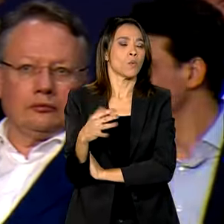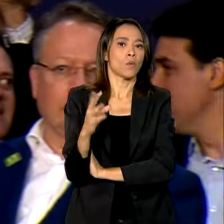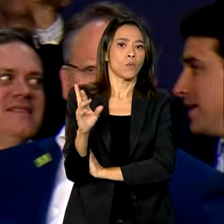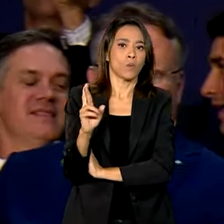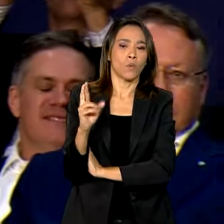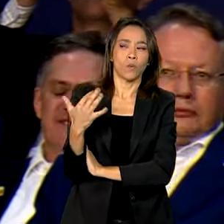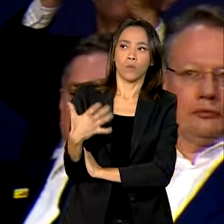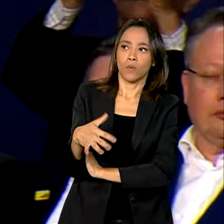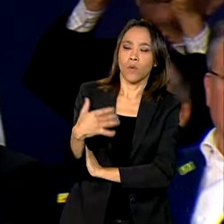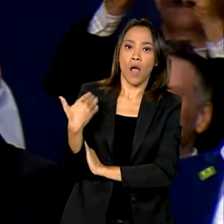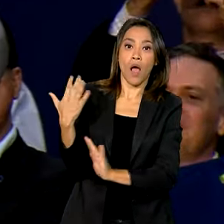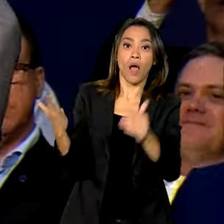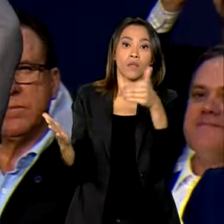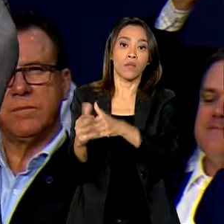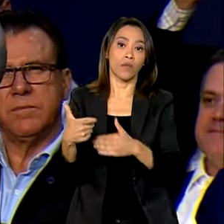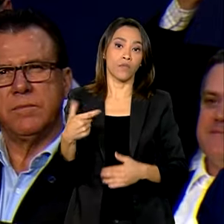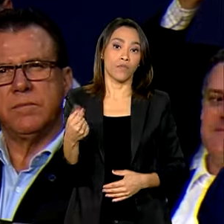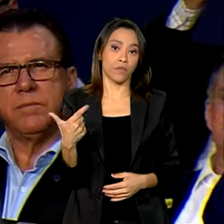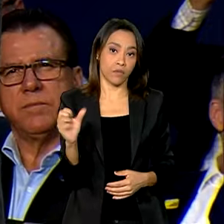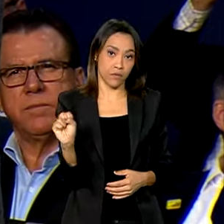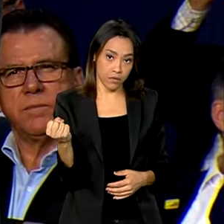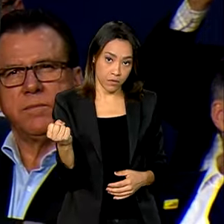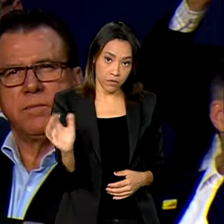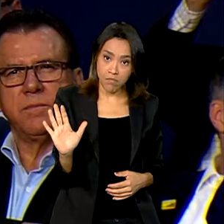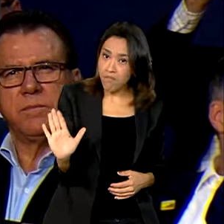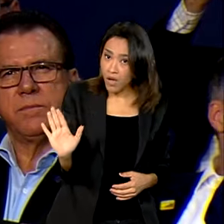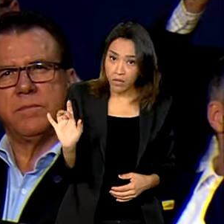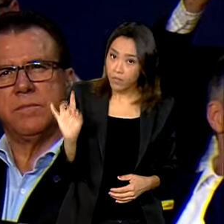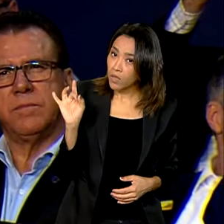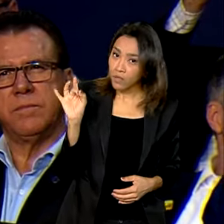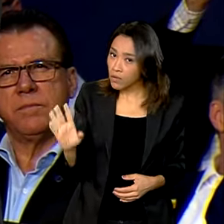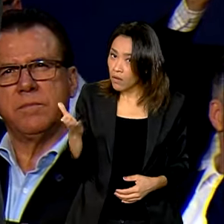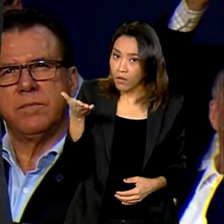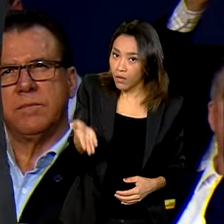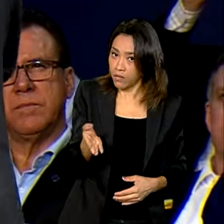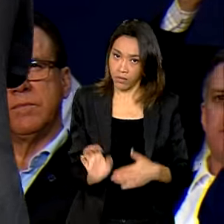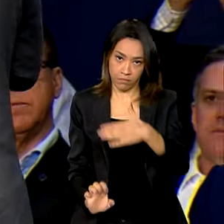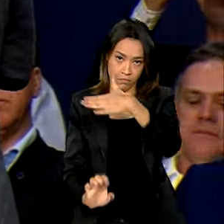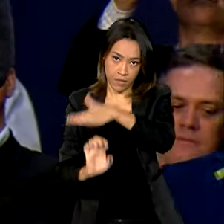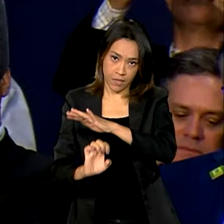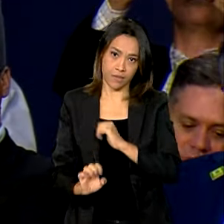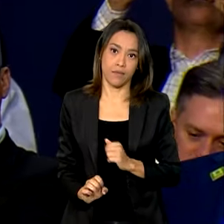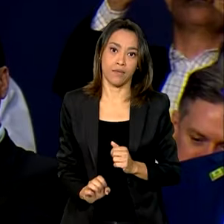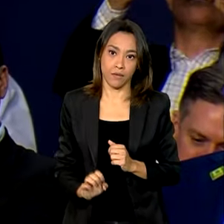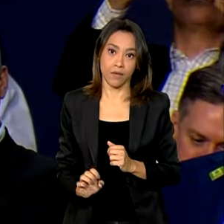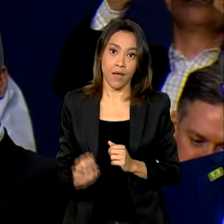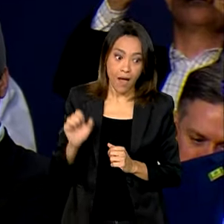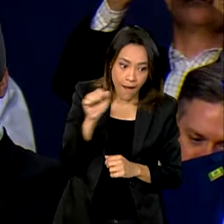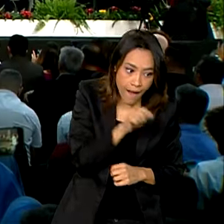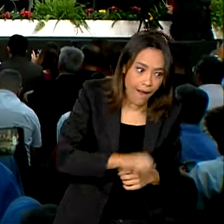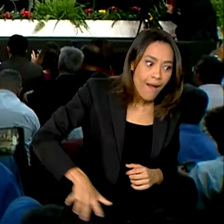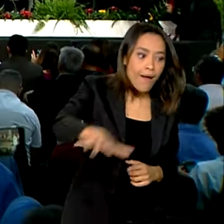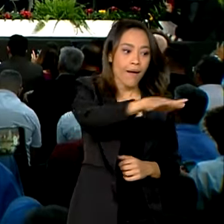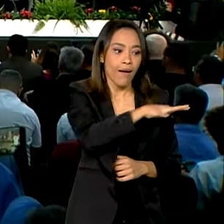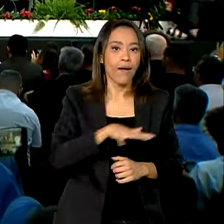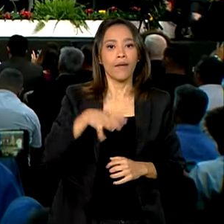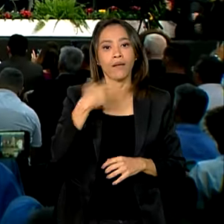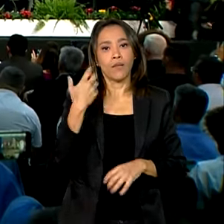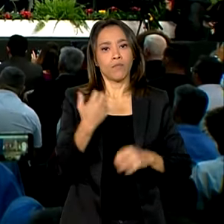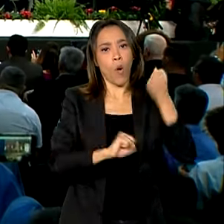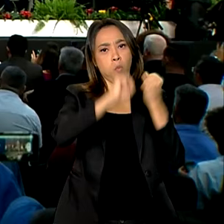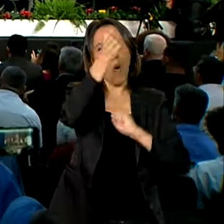2028. Mas não é só a Volkswagen, o setor automotivo do país